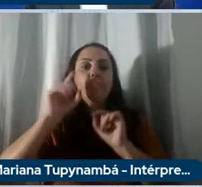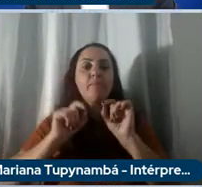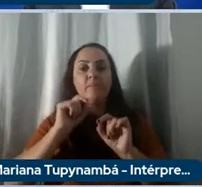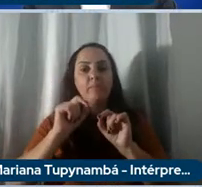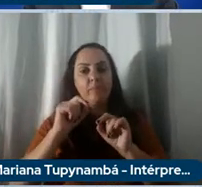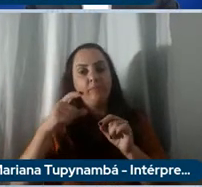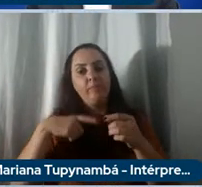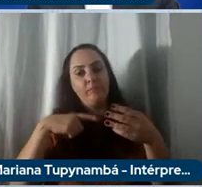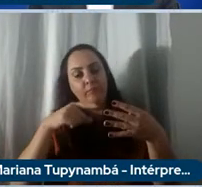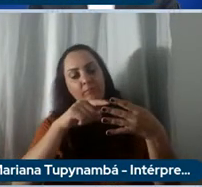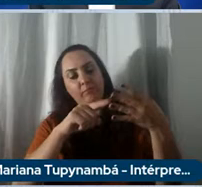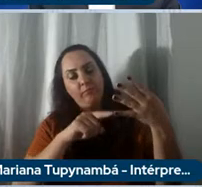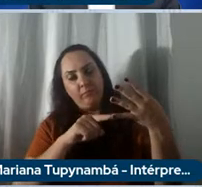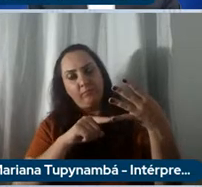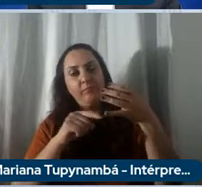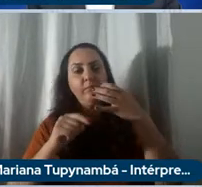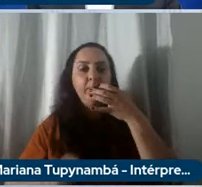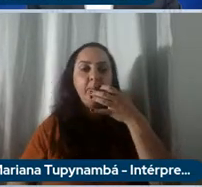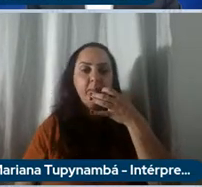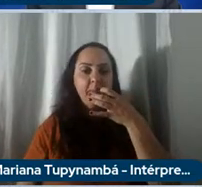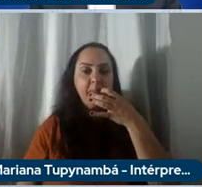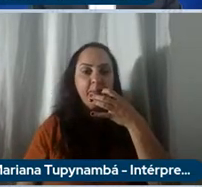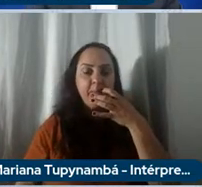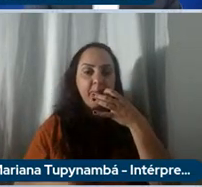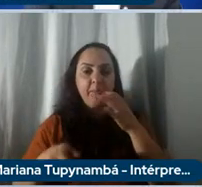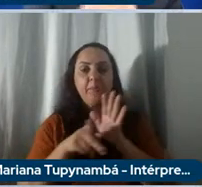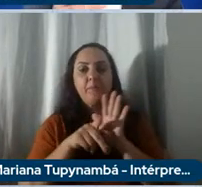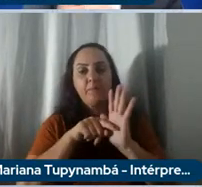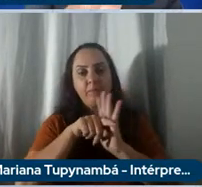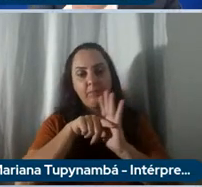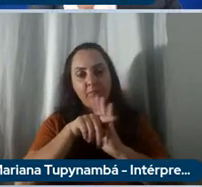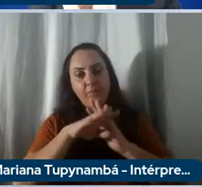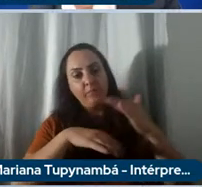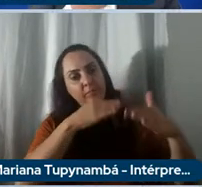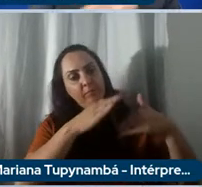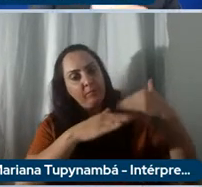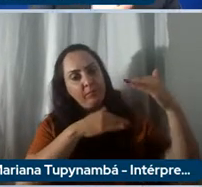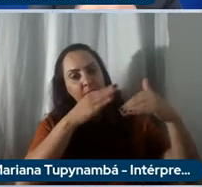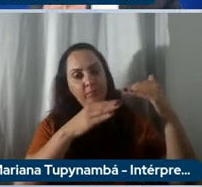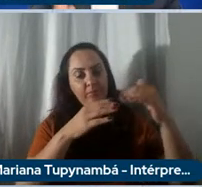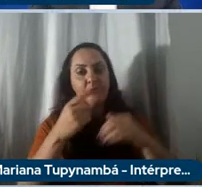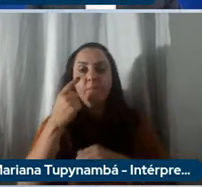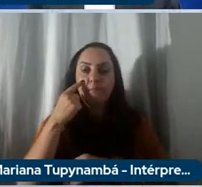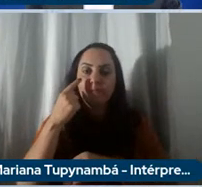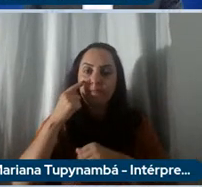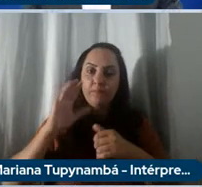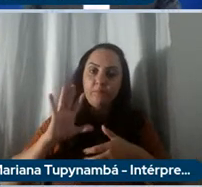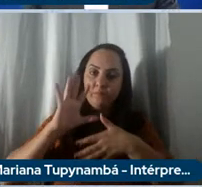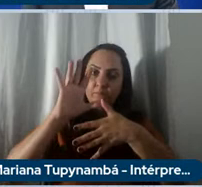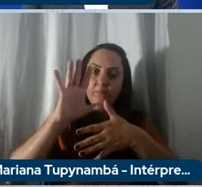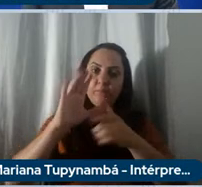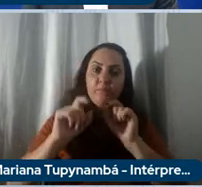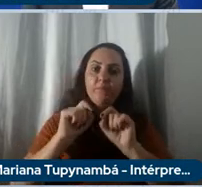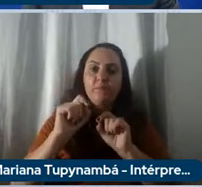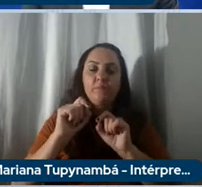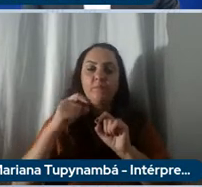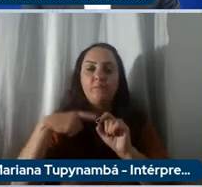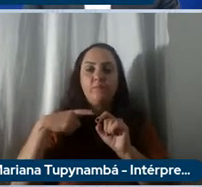três centros menores também de pesquisa e desenvolvimento. vocês veem no mapa que temos operações industriais